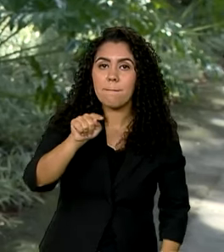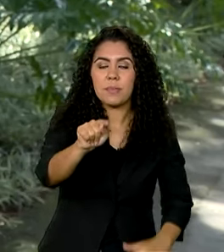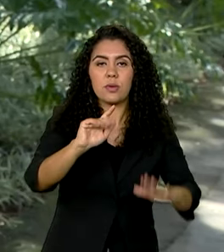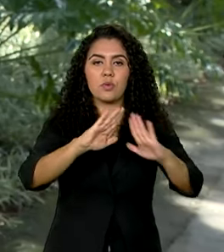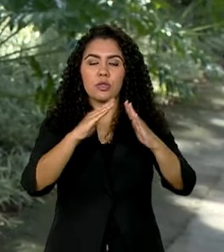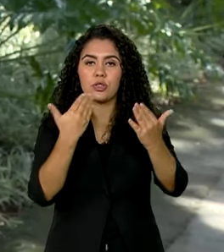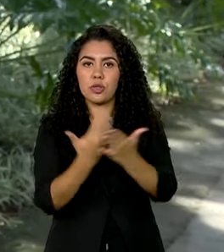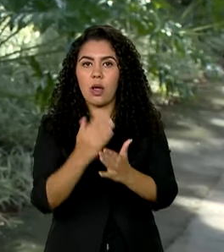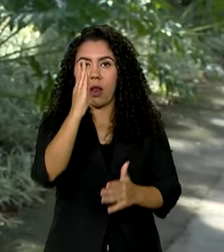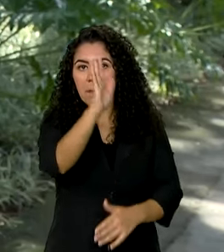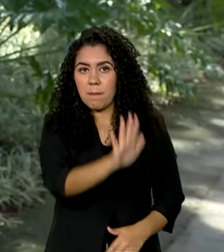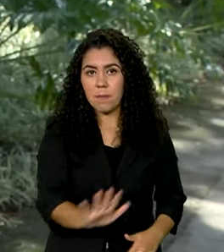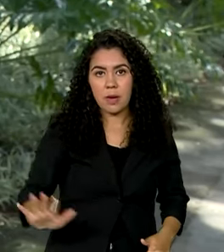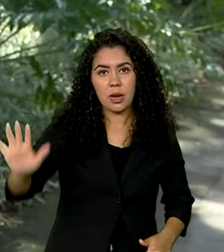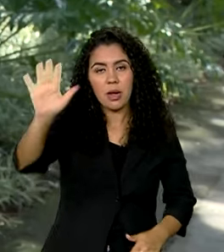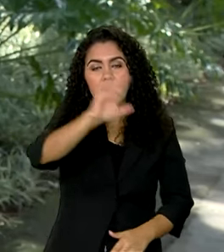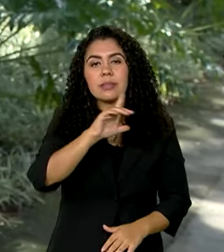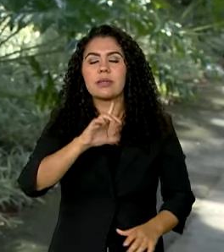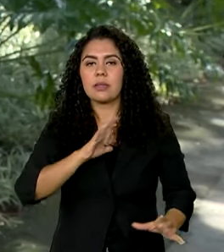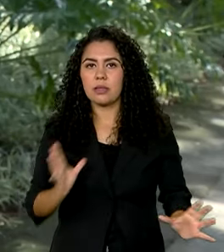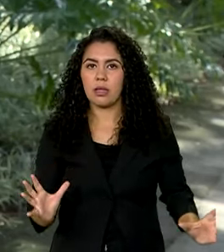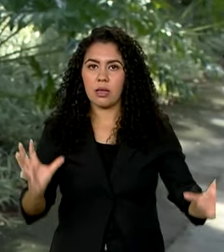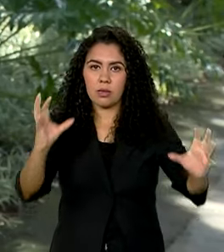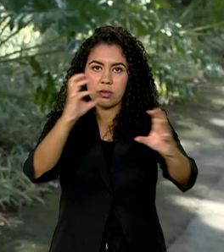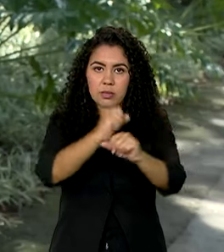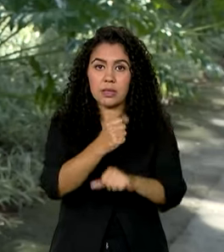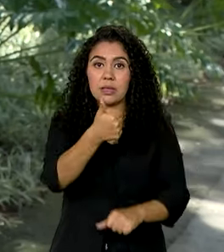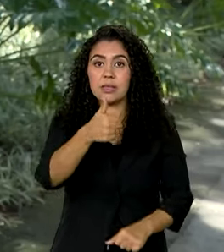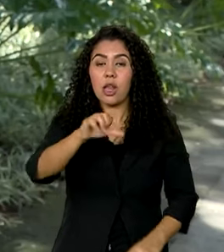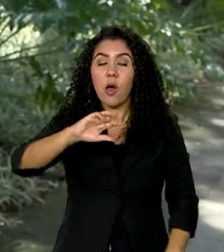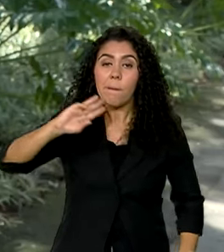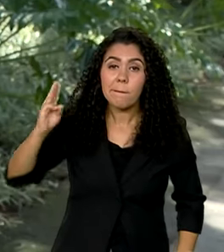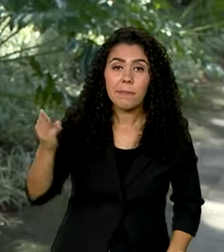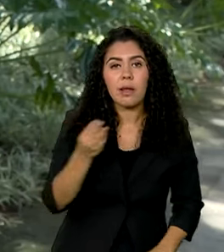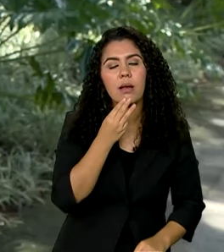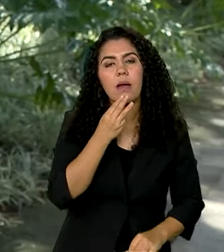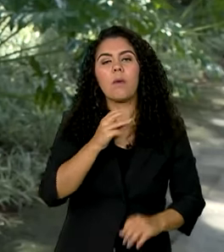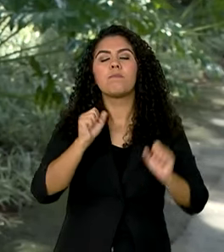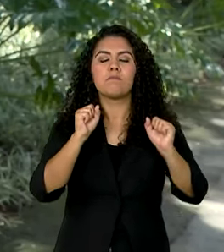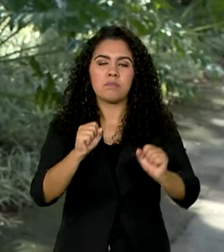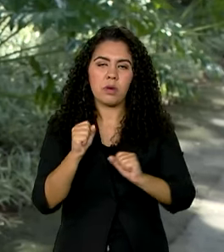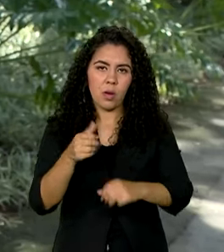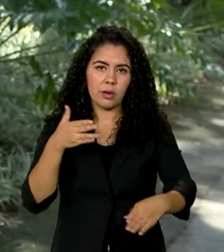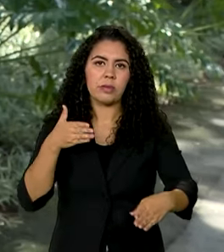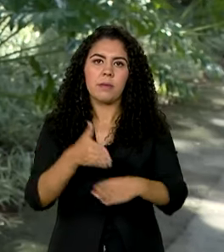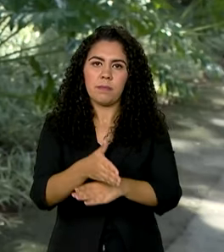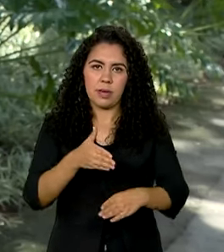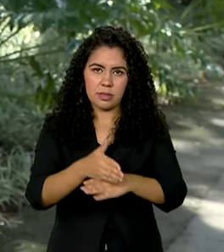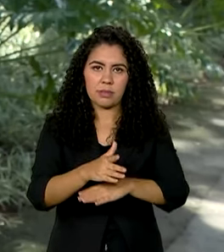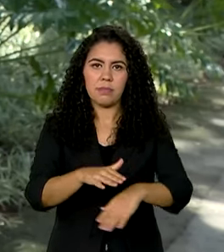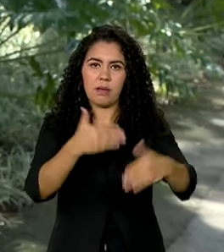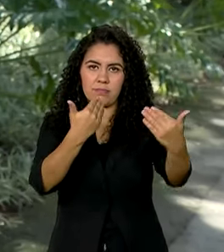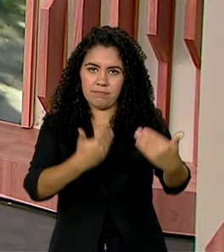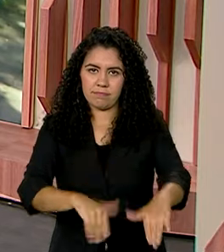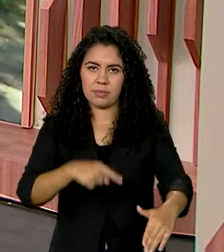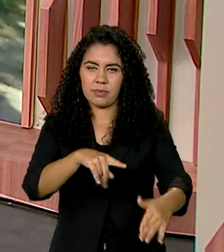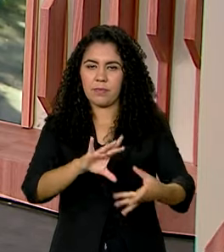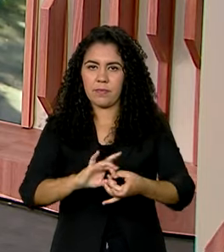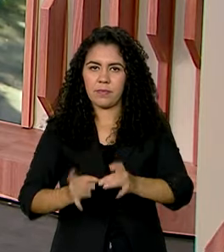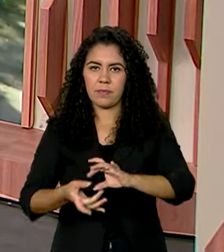todo o país, com 19 milhões de estudantes, poderão participar das Olimpíadas. Vanessa.